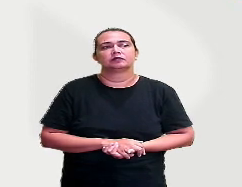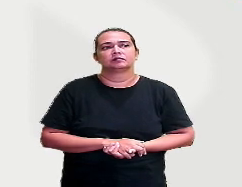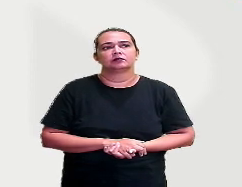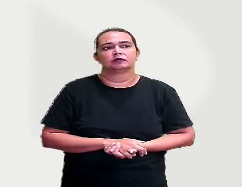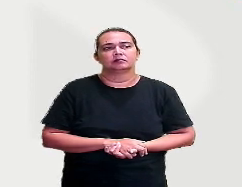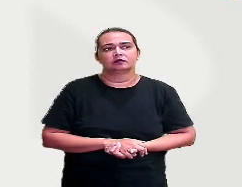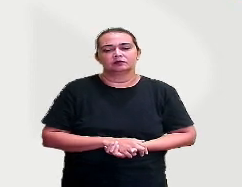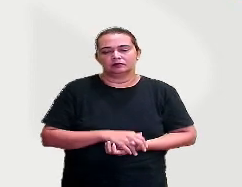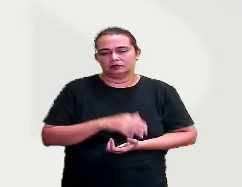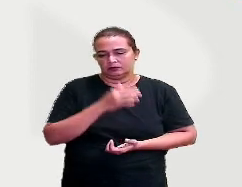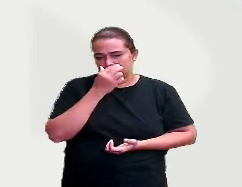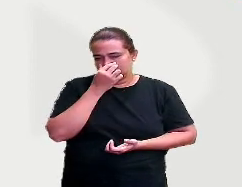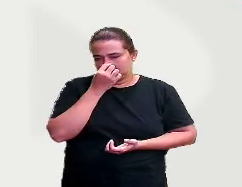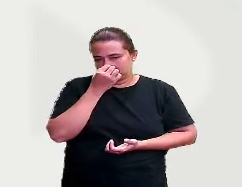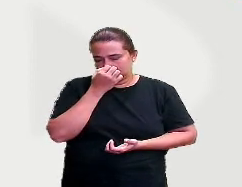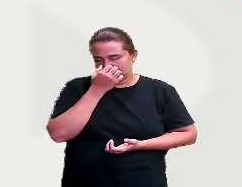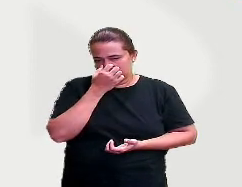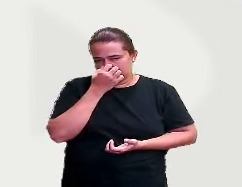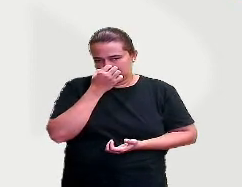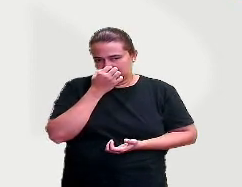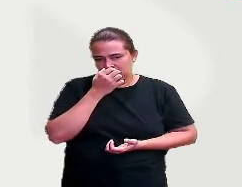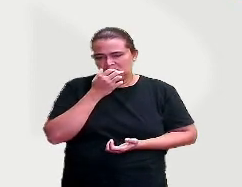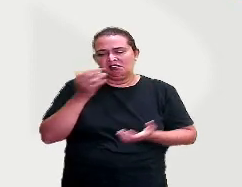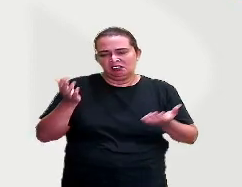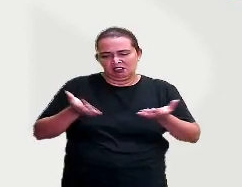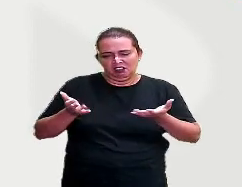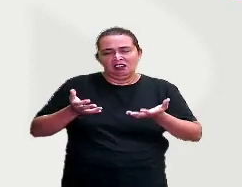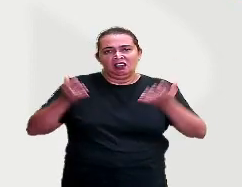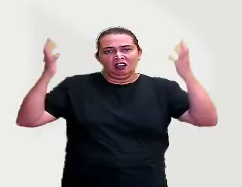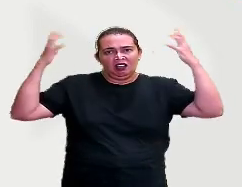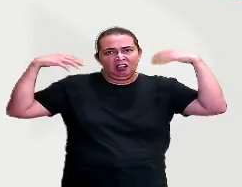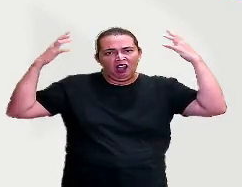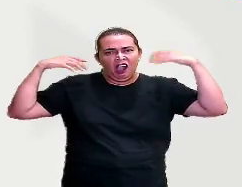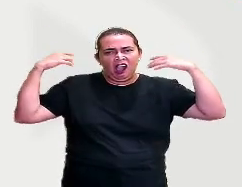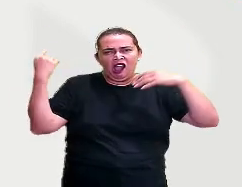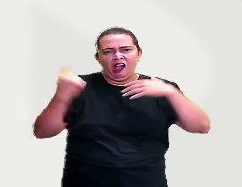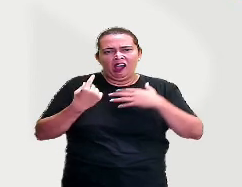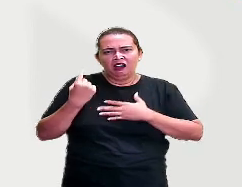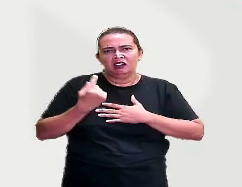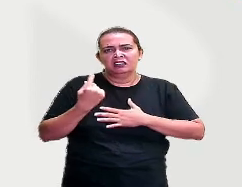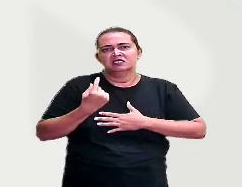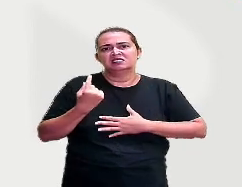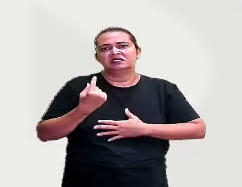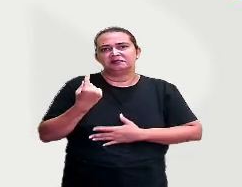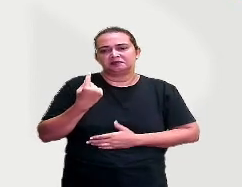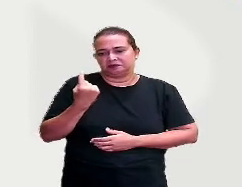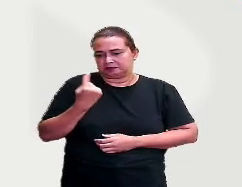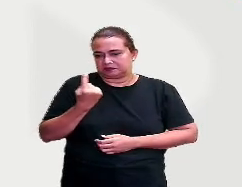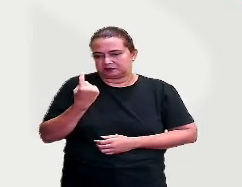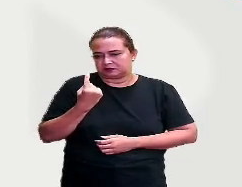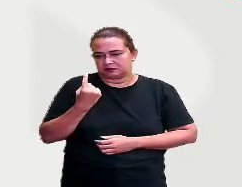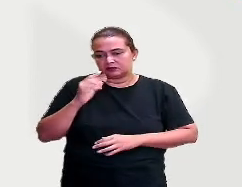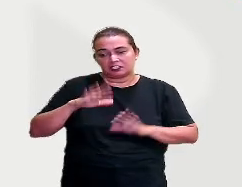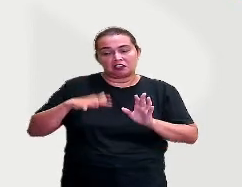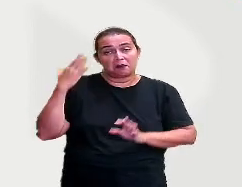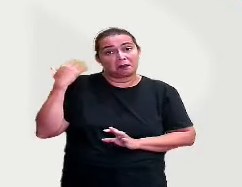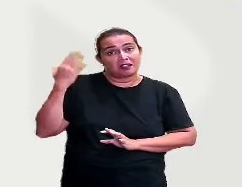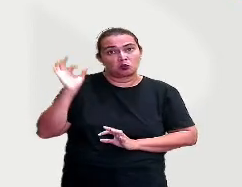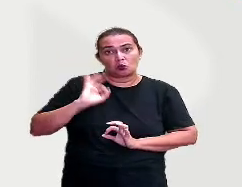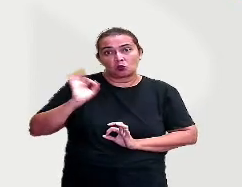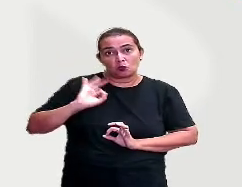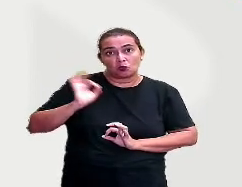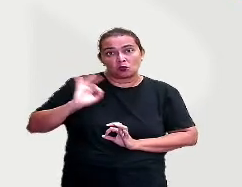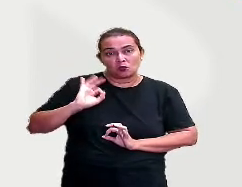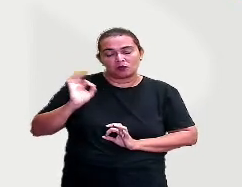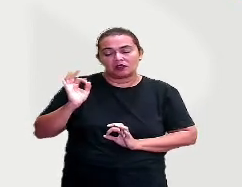Olha, você, hoje em dia você toma banho sozinho, né? Talvez, antigamente, você não tomasse. Então, vamos lá. A gente vai marcar